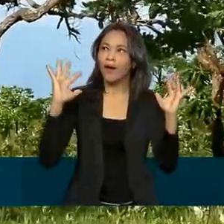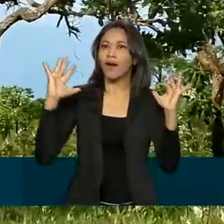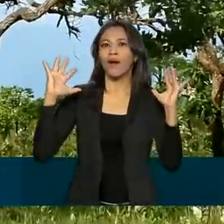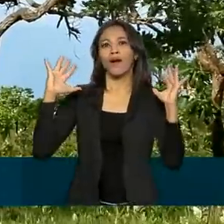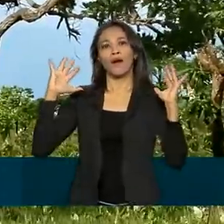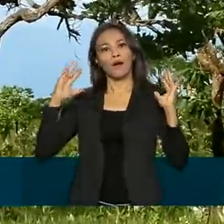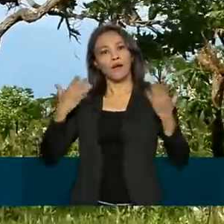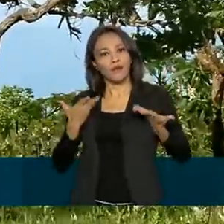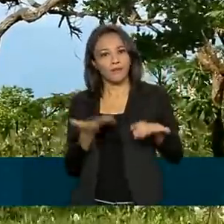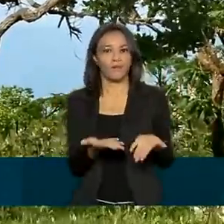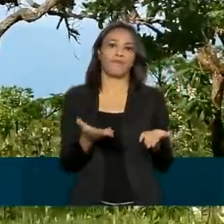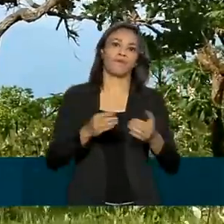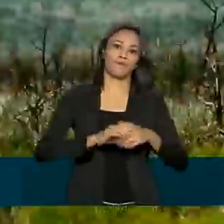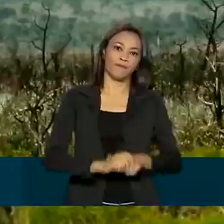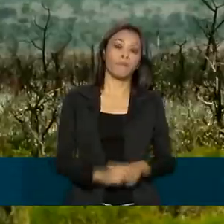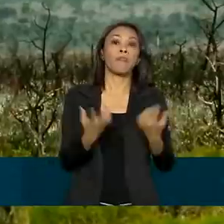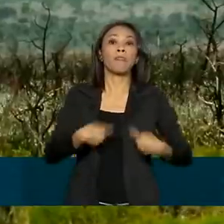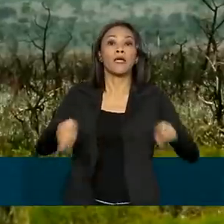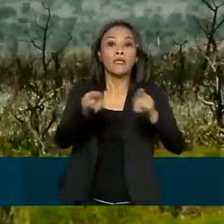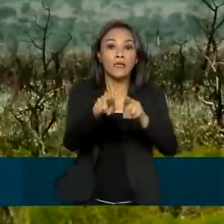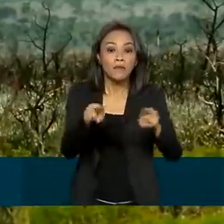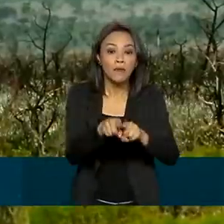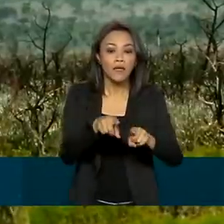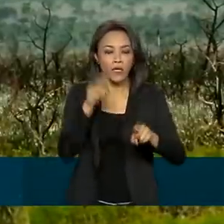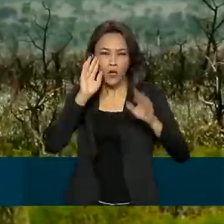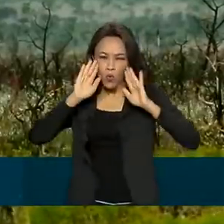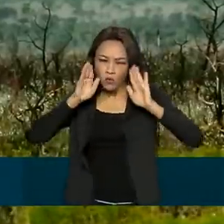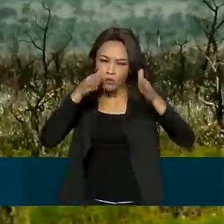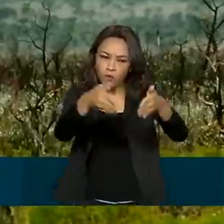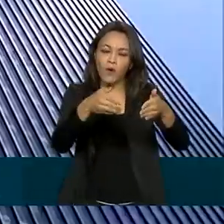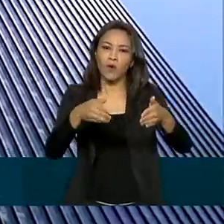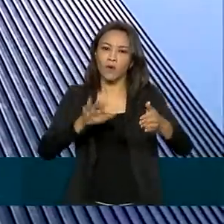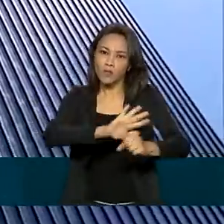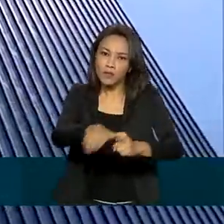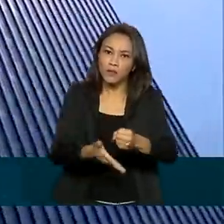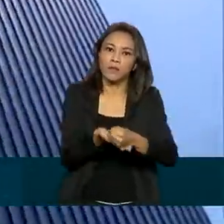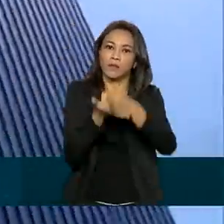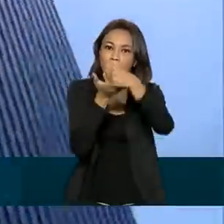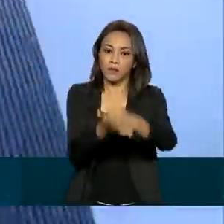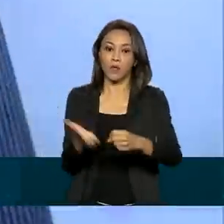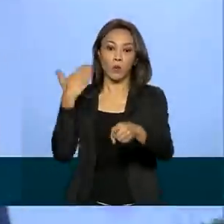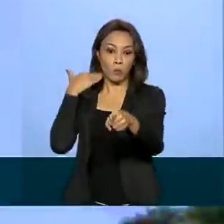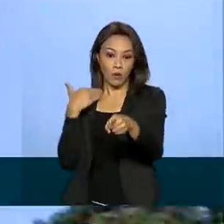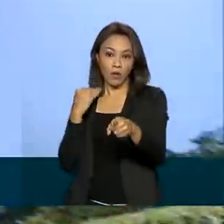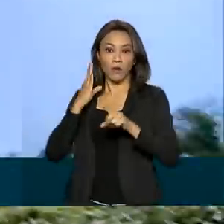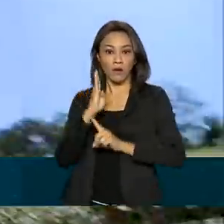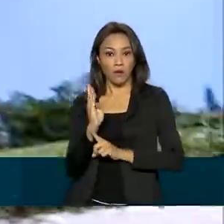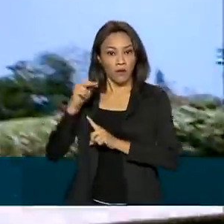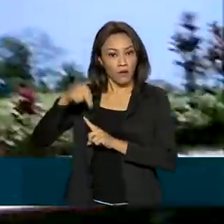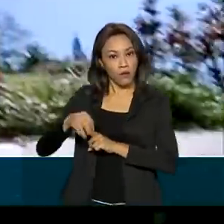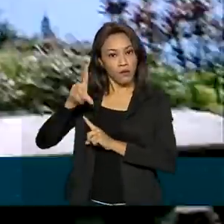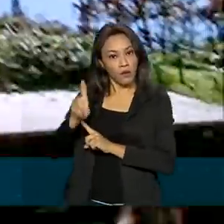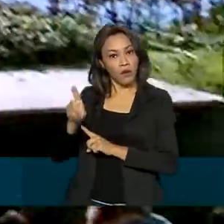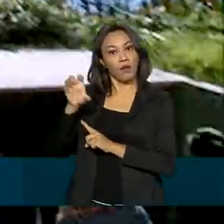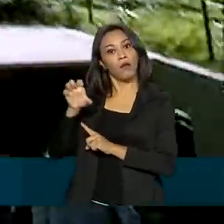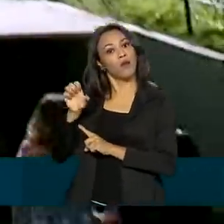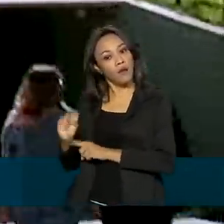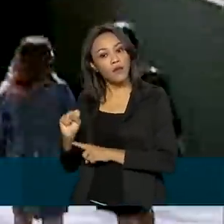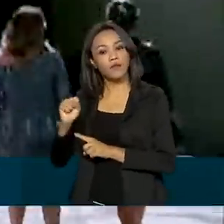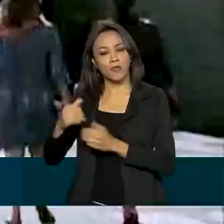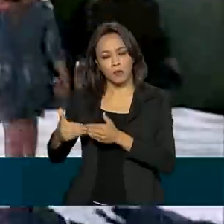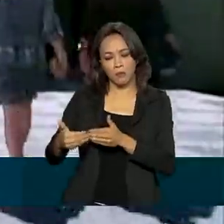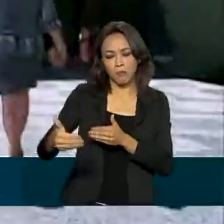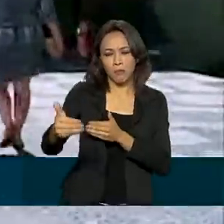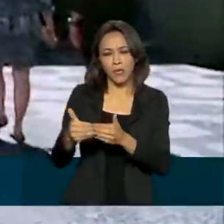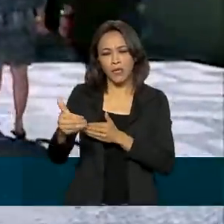da sustentabilidade. Também mirando no crescimento verde, o BNDES deve disponibilizar nos próximos cinco